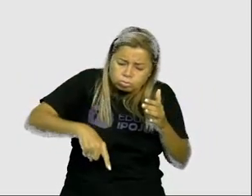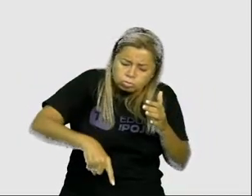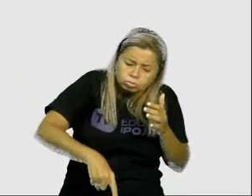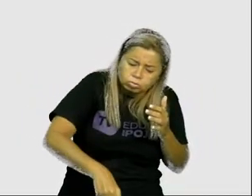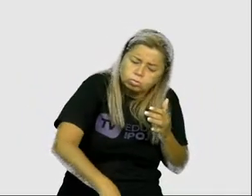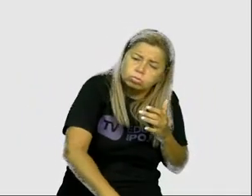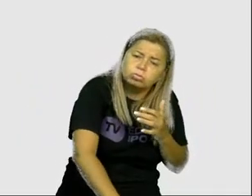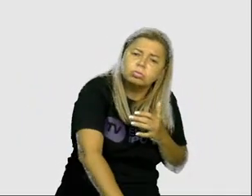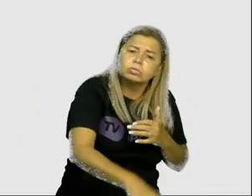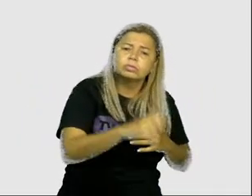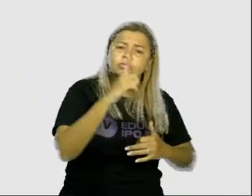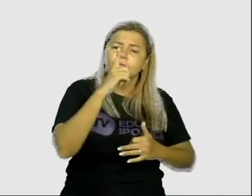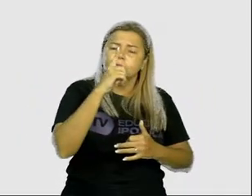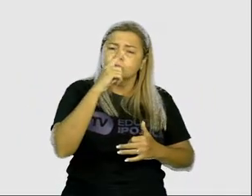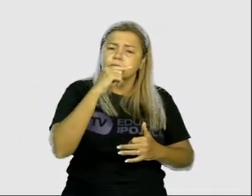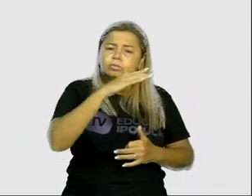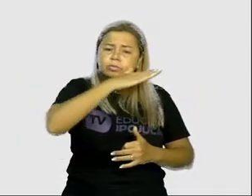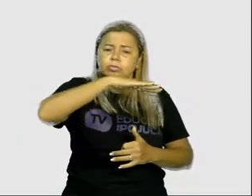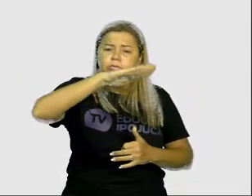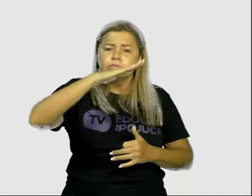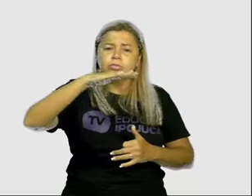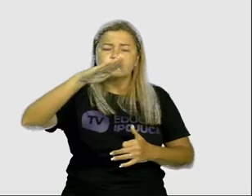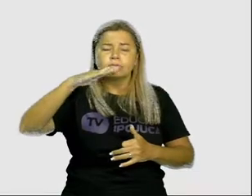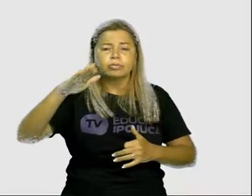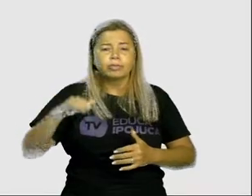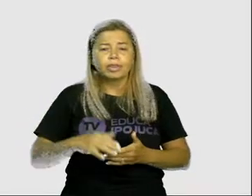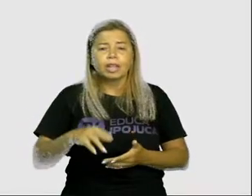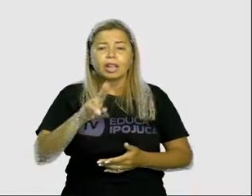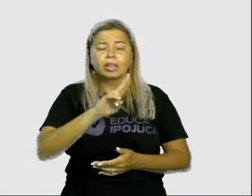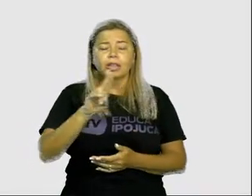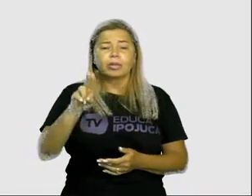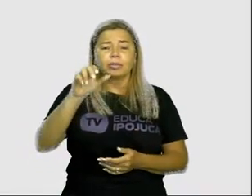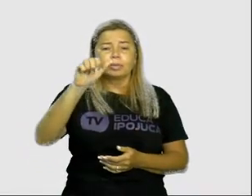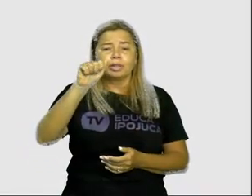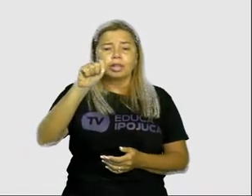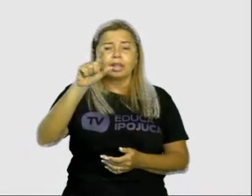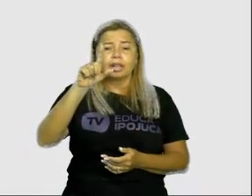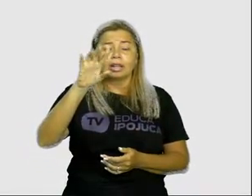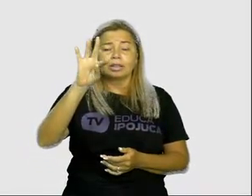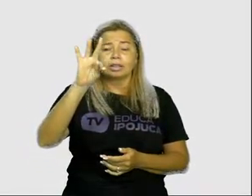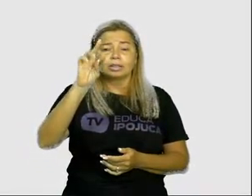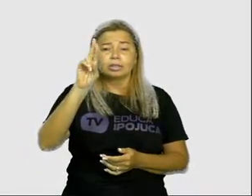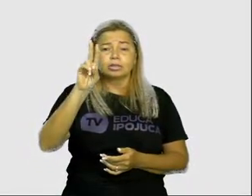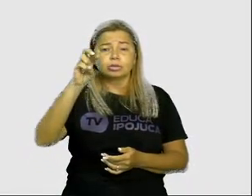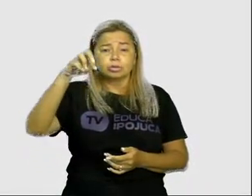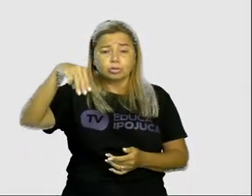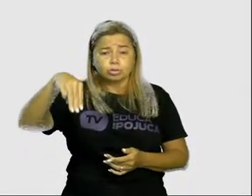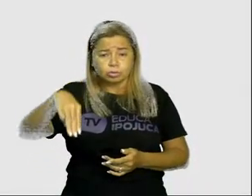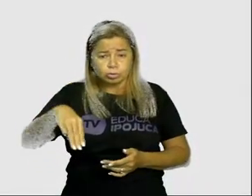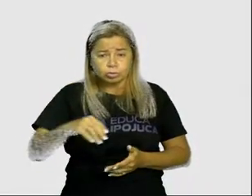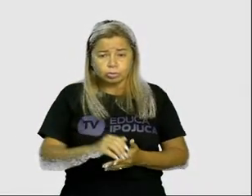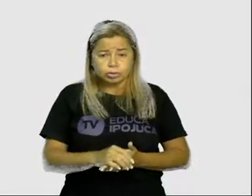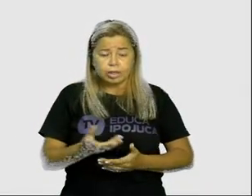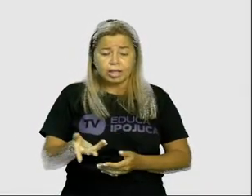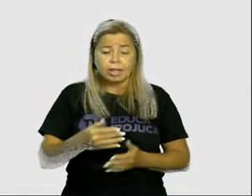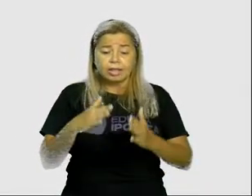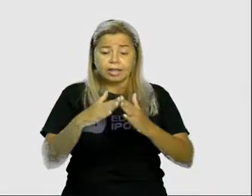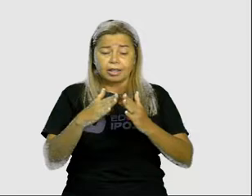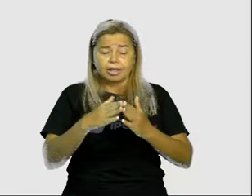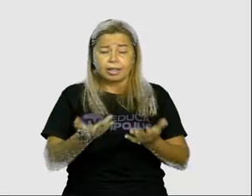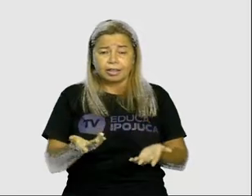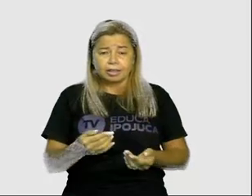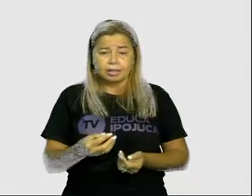Esse é o peixe atum. Um peixe enorme que vem no fundo do oceano